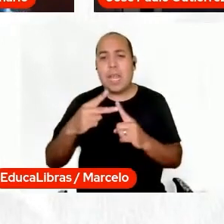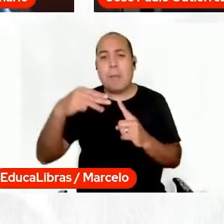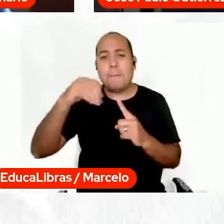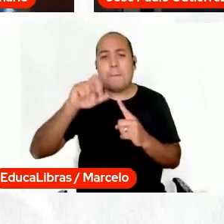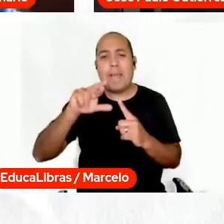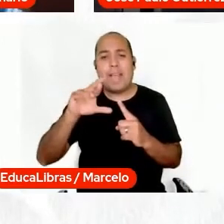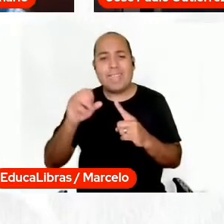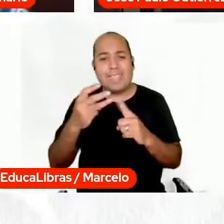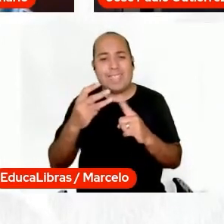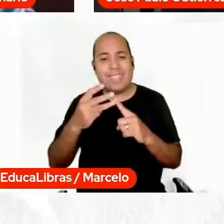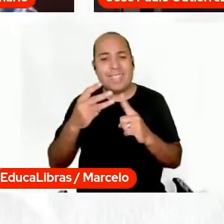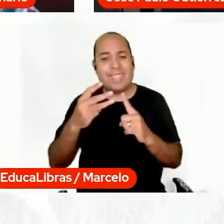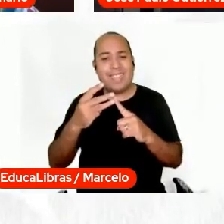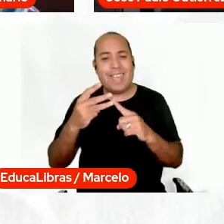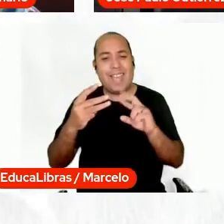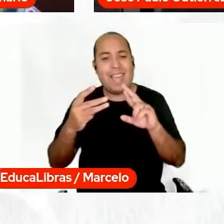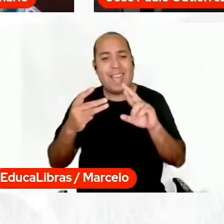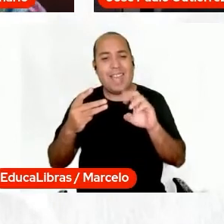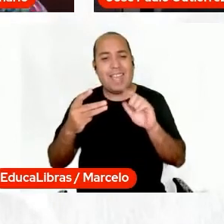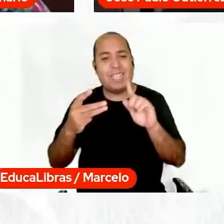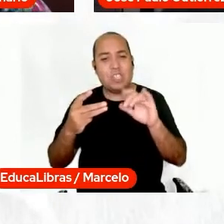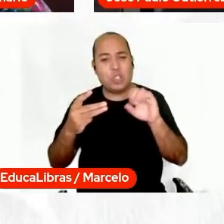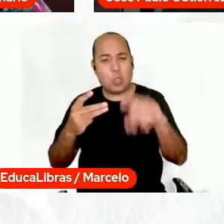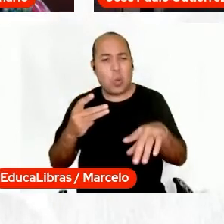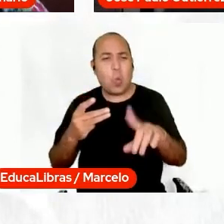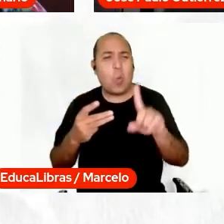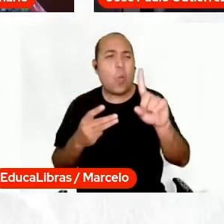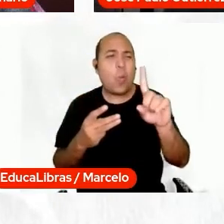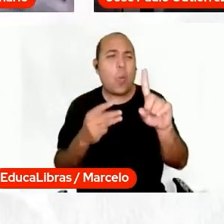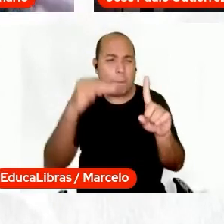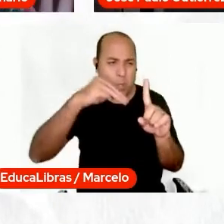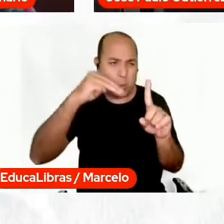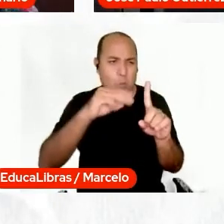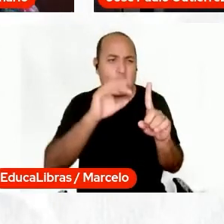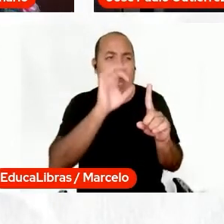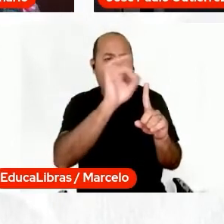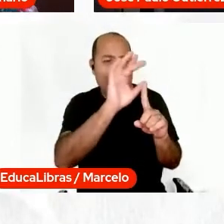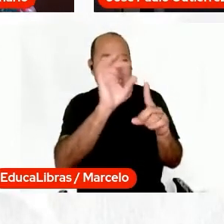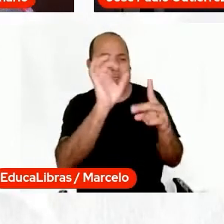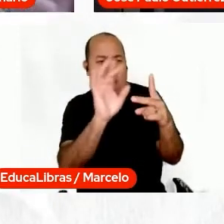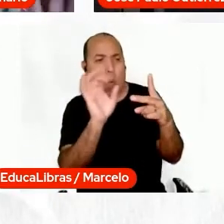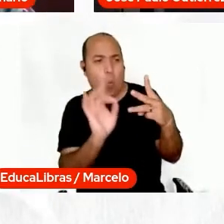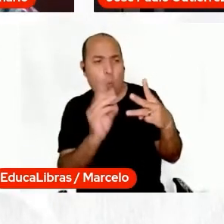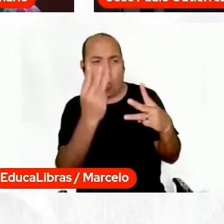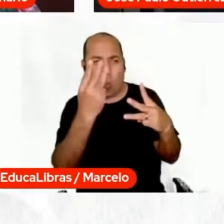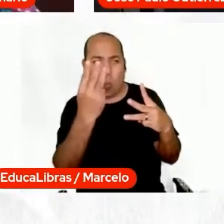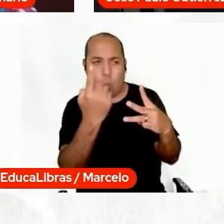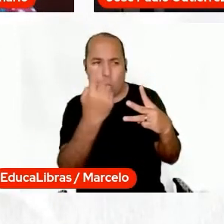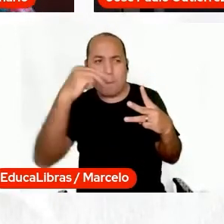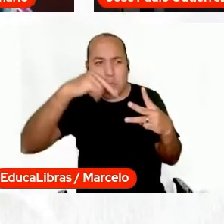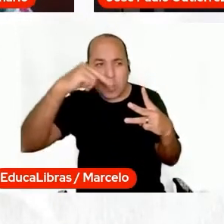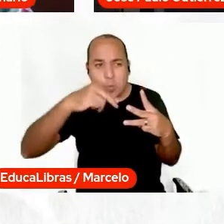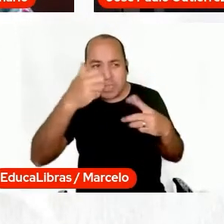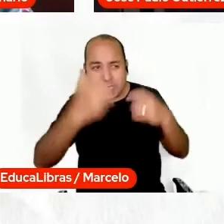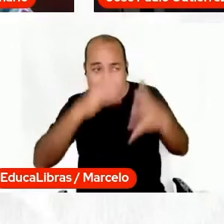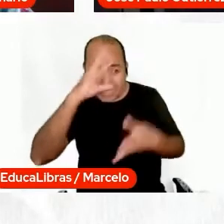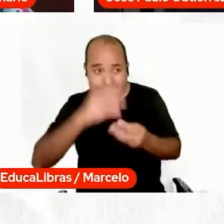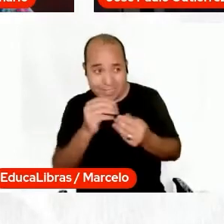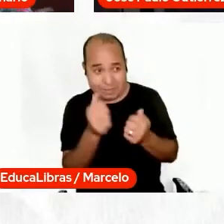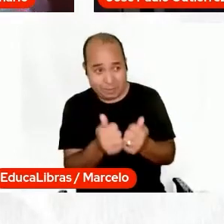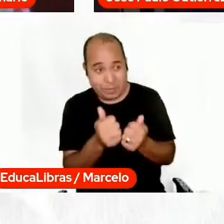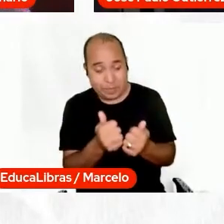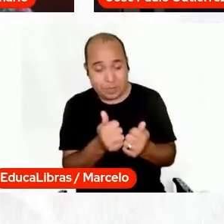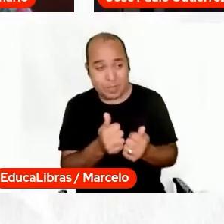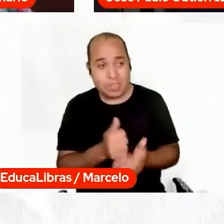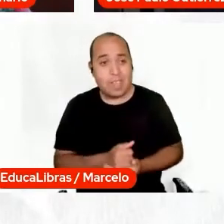Regisson, e eu vou dar, assim, um minutinho para cada um fazer a sua fala final, de encerramento, né, só para